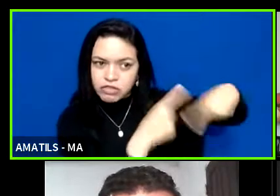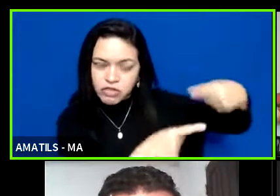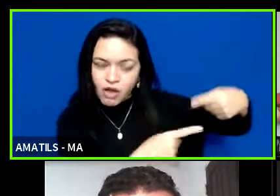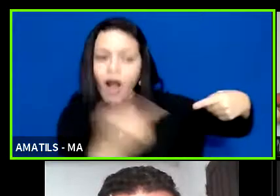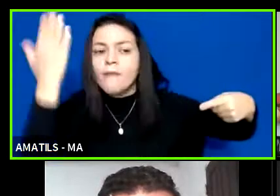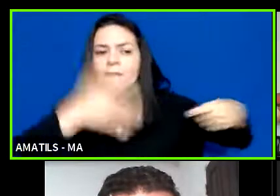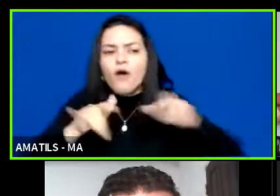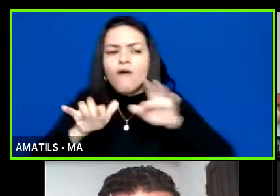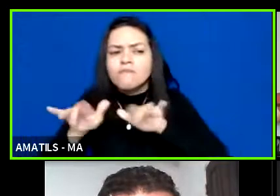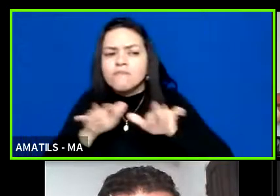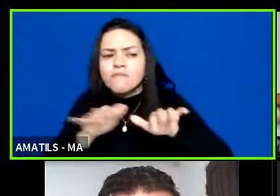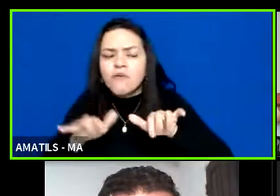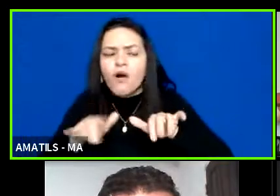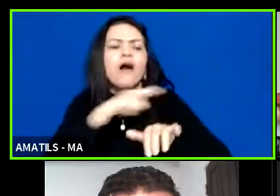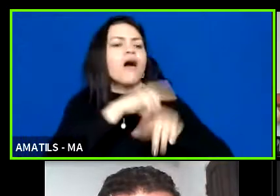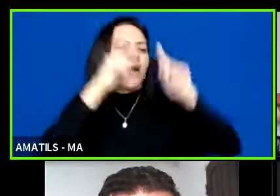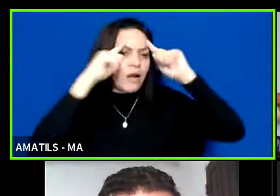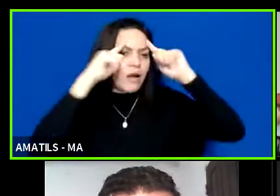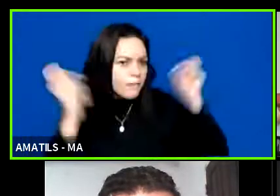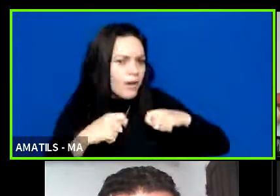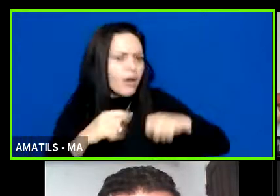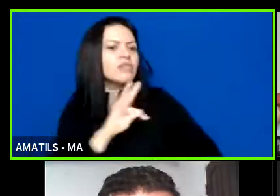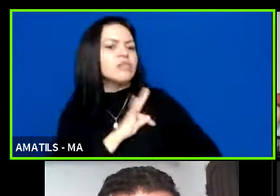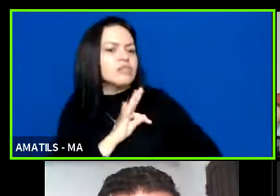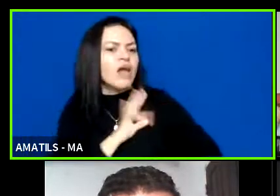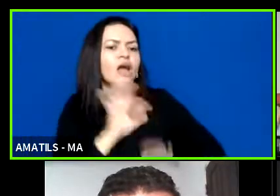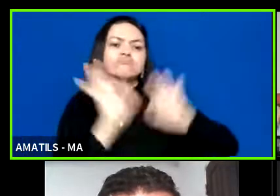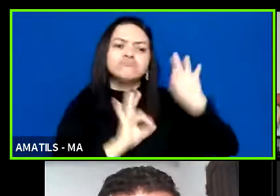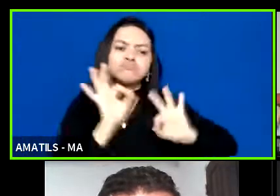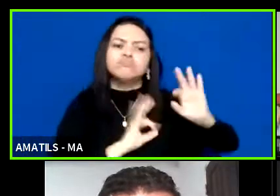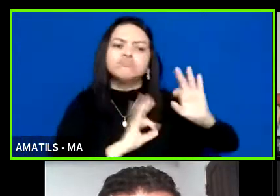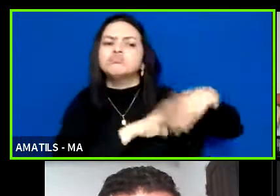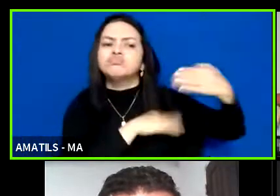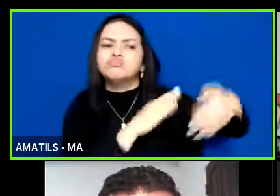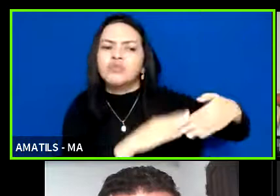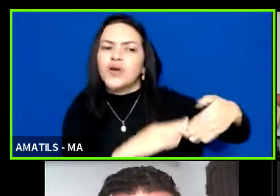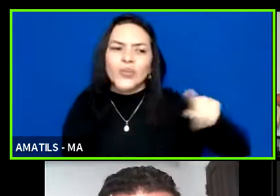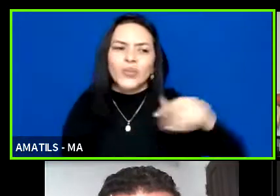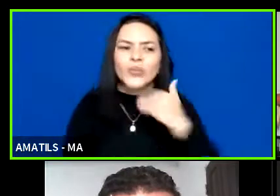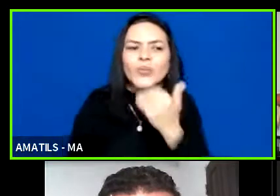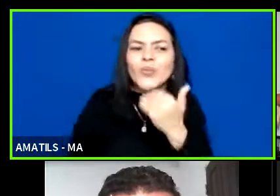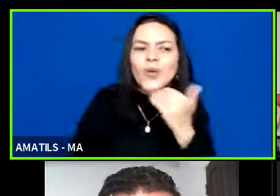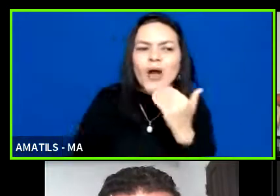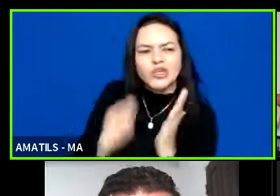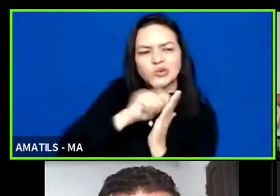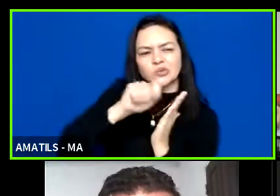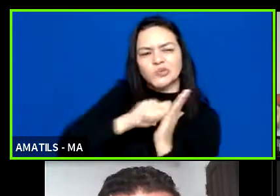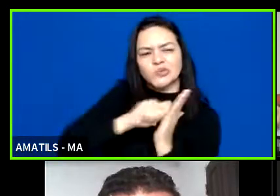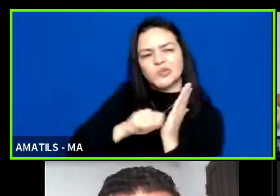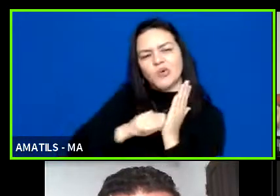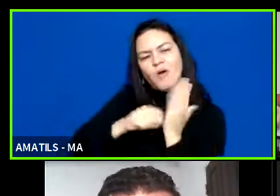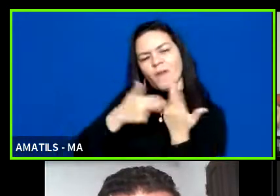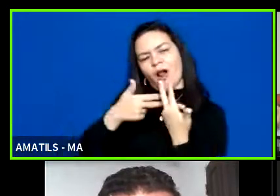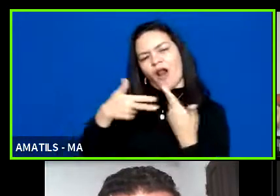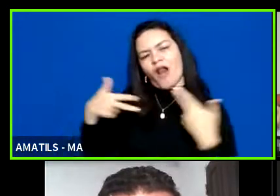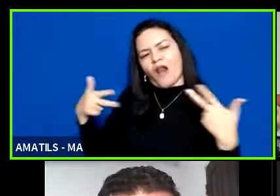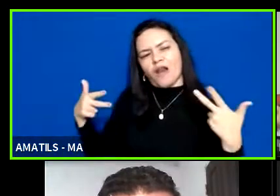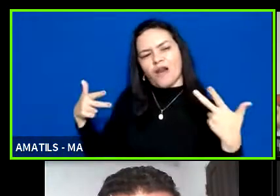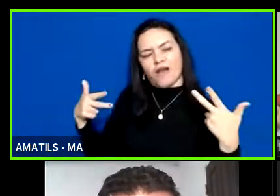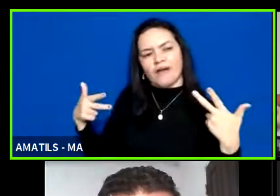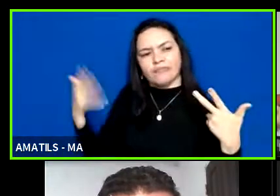capacidade técnica operacional da entidade não adianta você colocar uma obra de engenharia para alguém que não é engenheiro